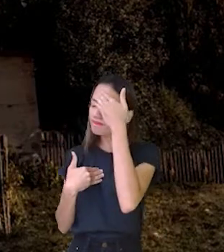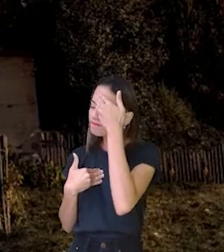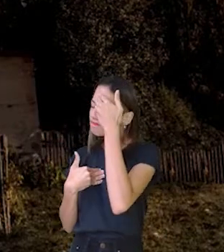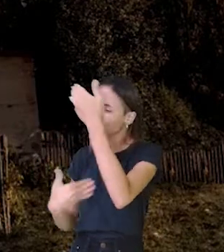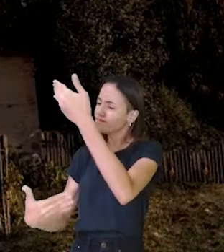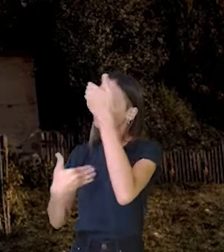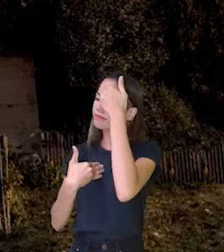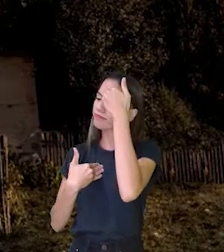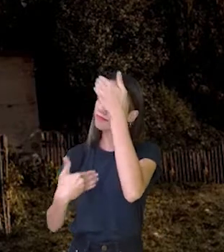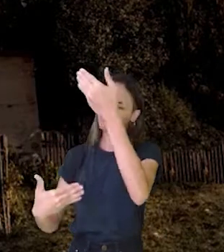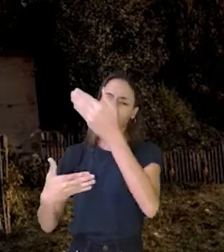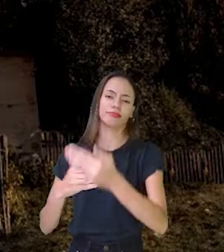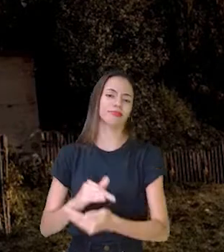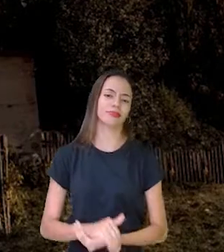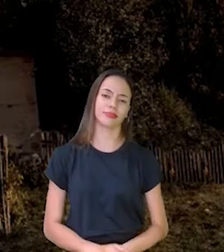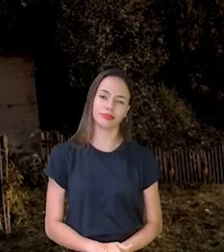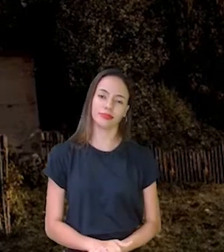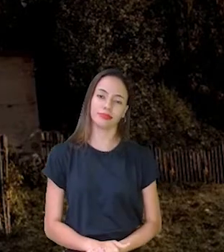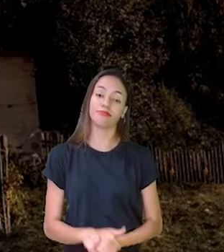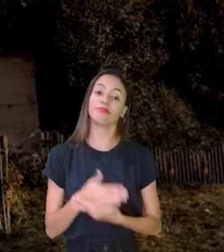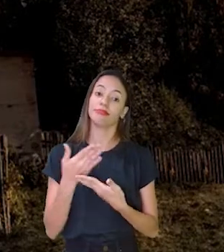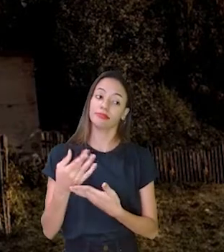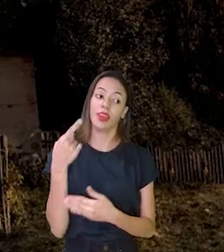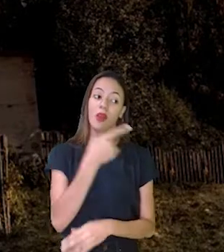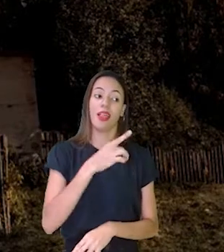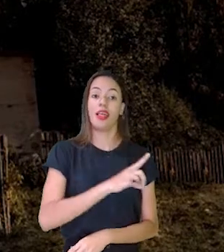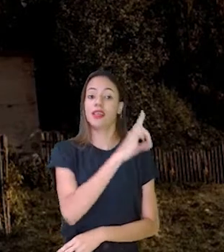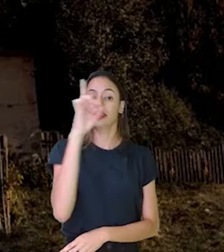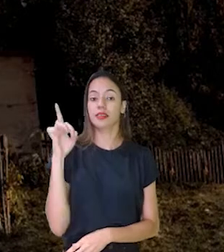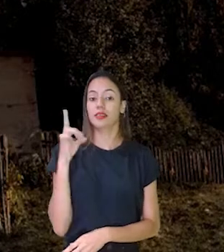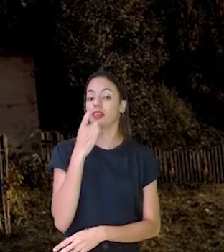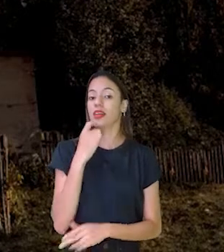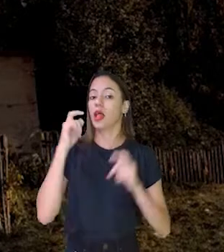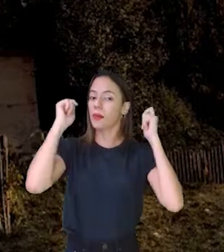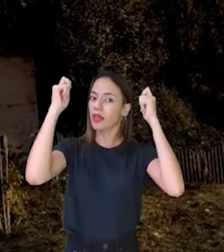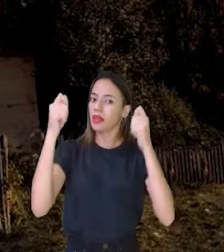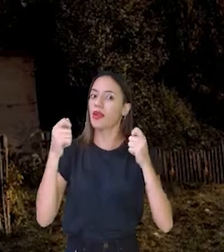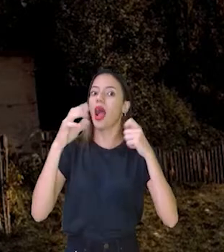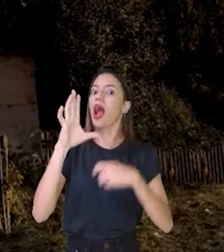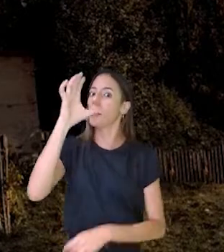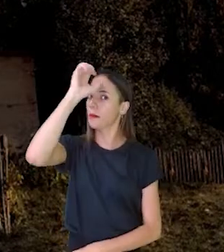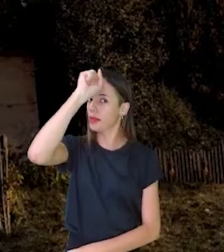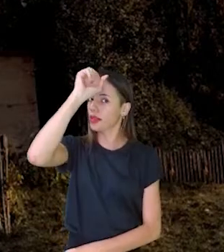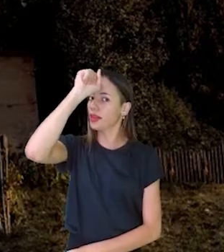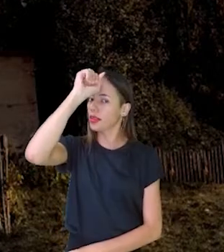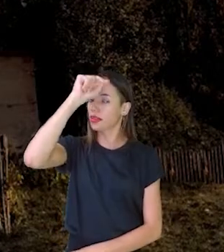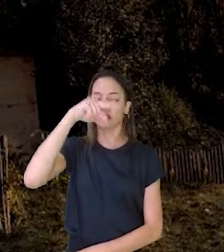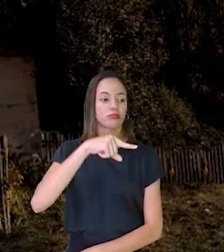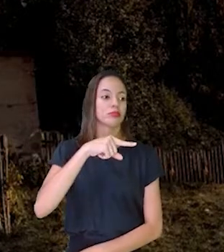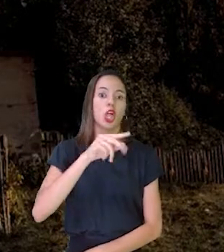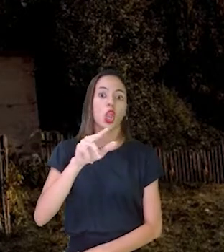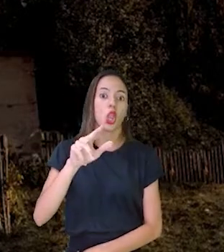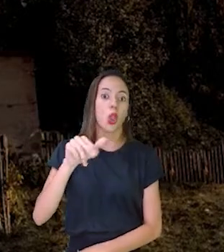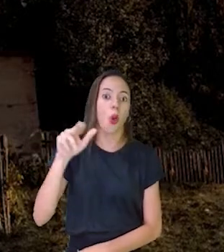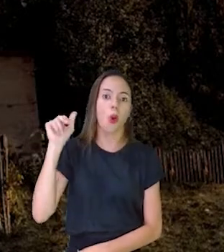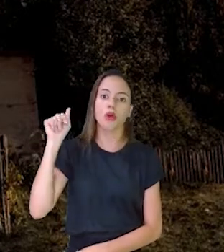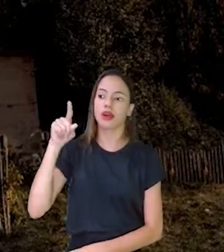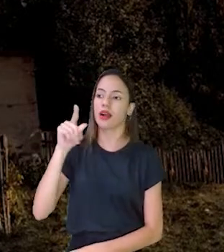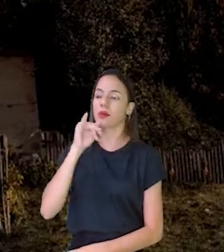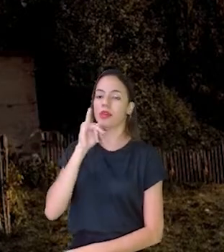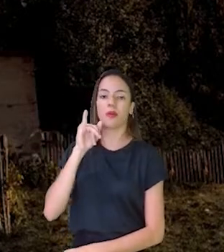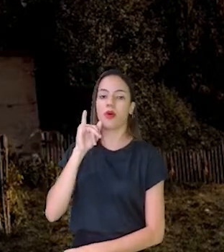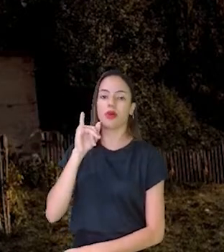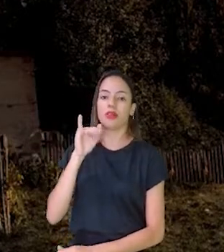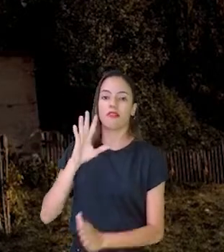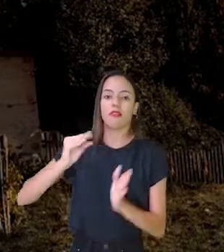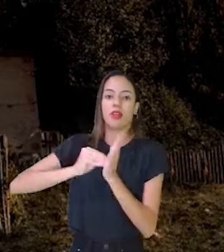Né E desde esse dia Que a chapéuzinho Aprendeu a lição Nunca mais Desobedecer